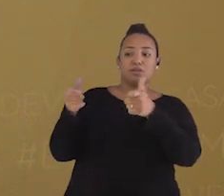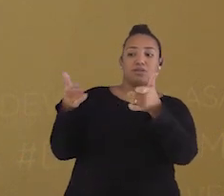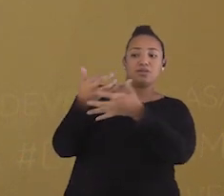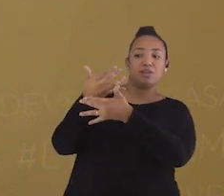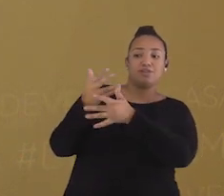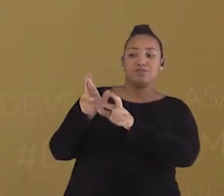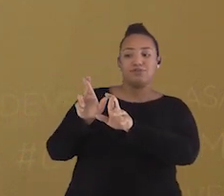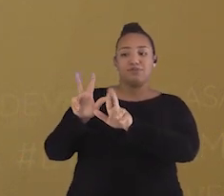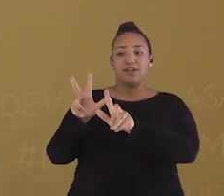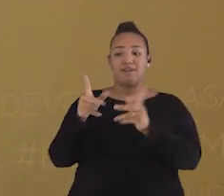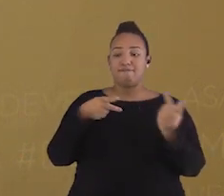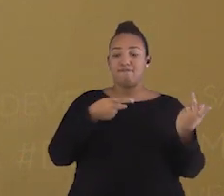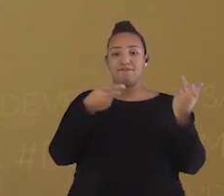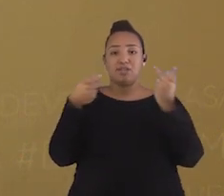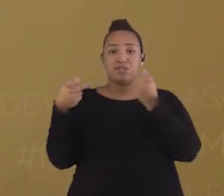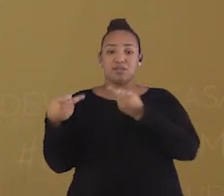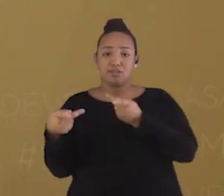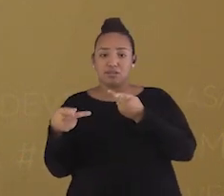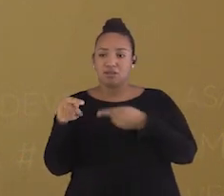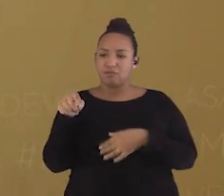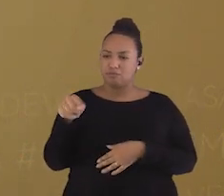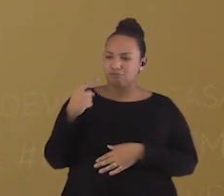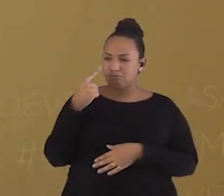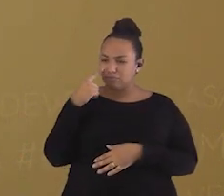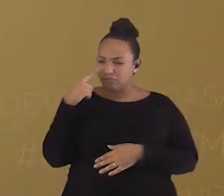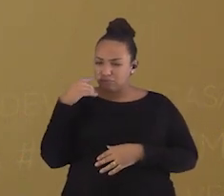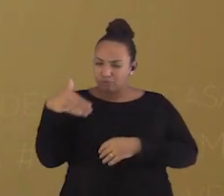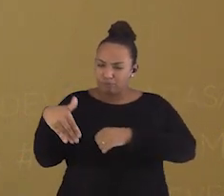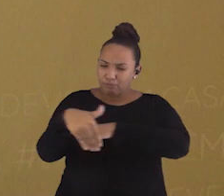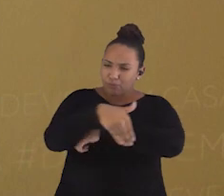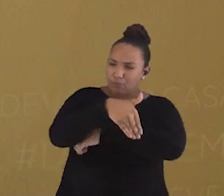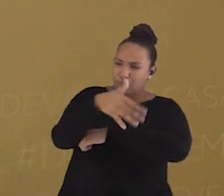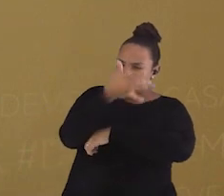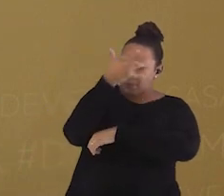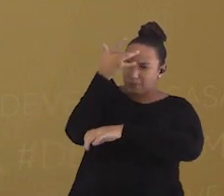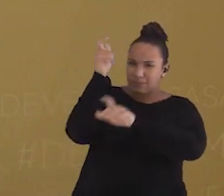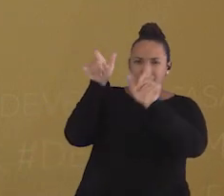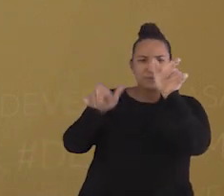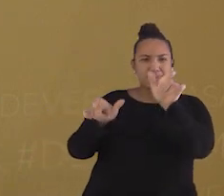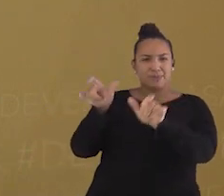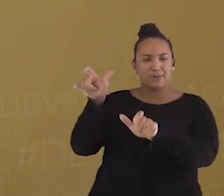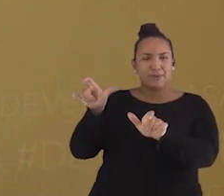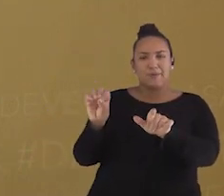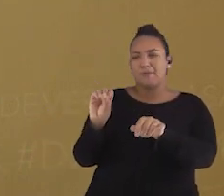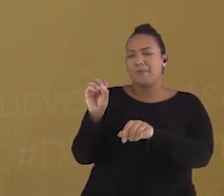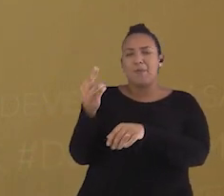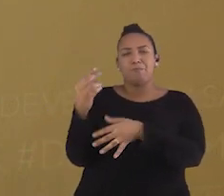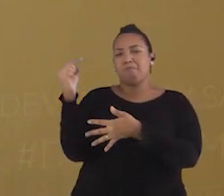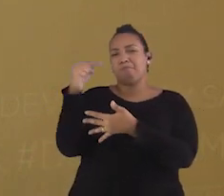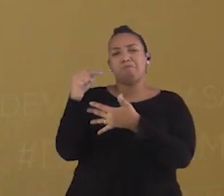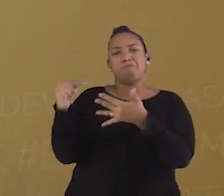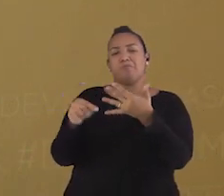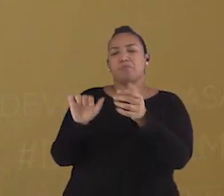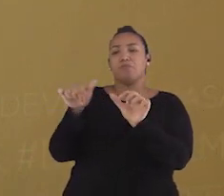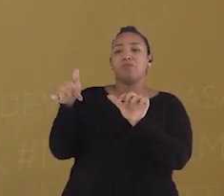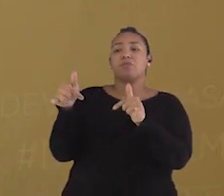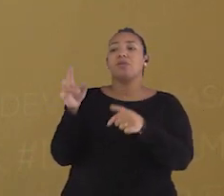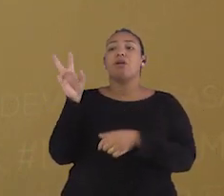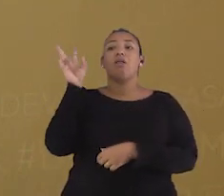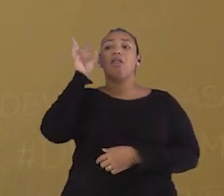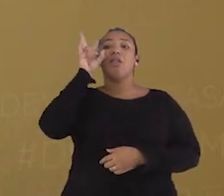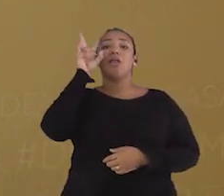cidade e se deparou dizendo que a rua ou as pessoas ou algum outro elemento dali